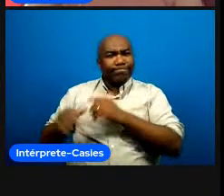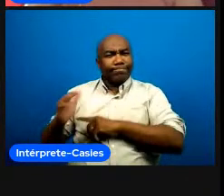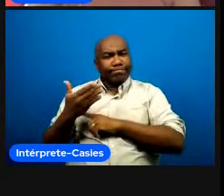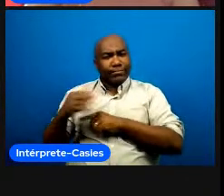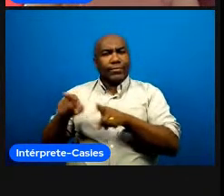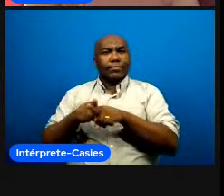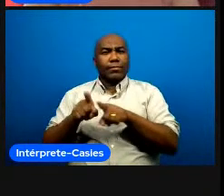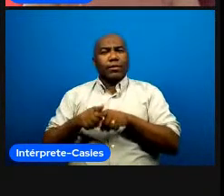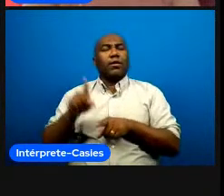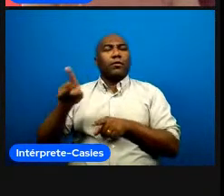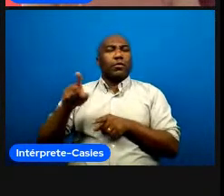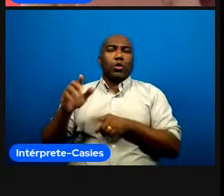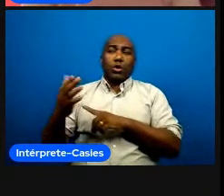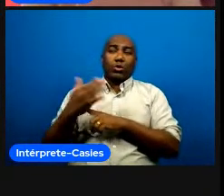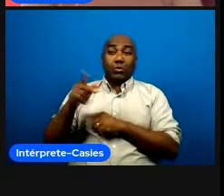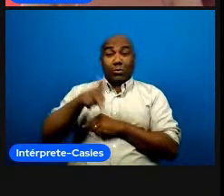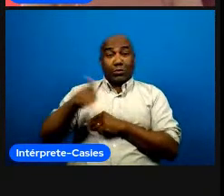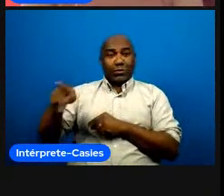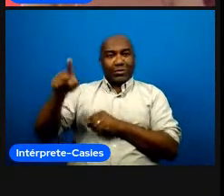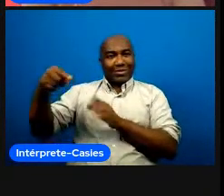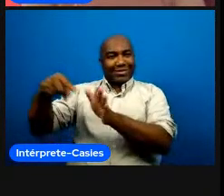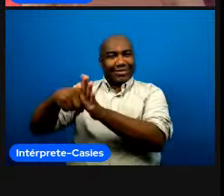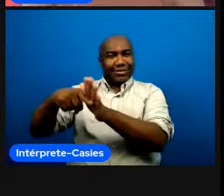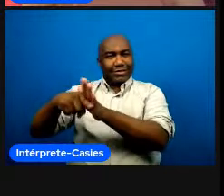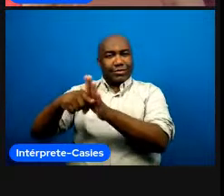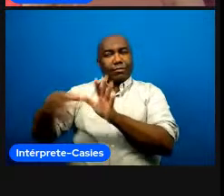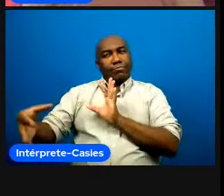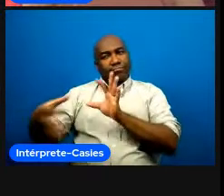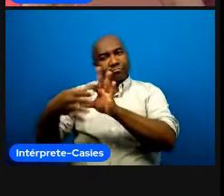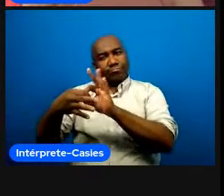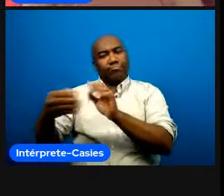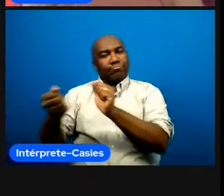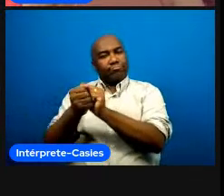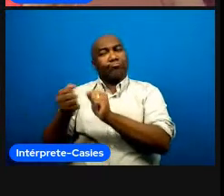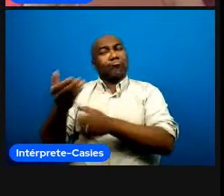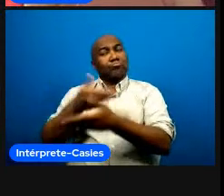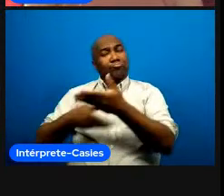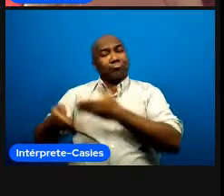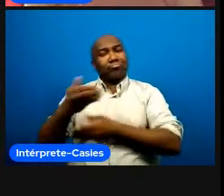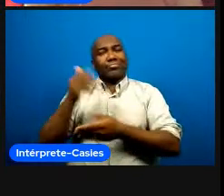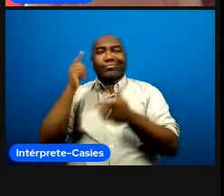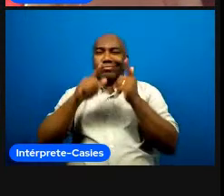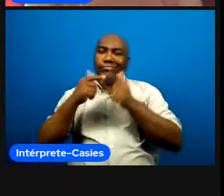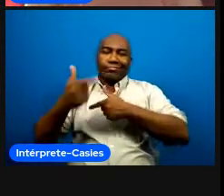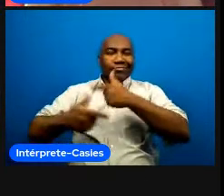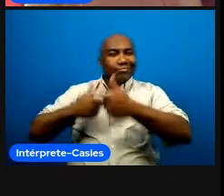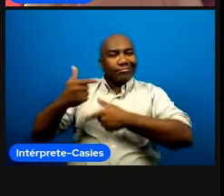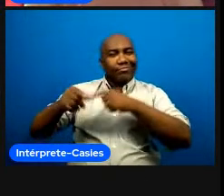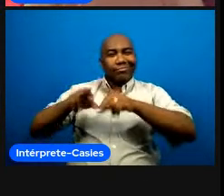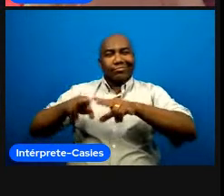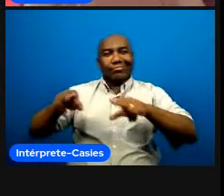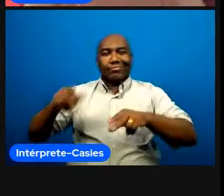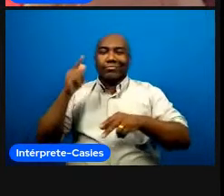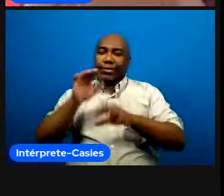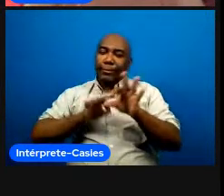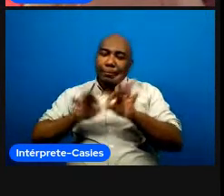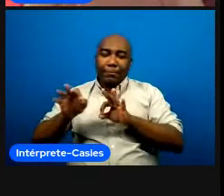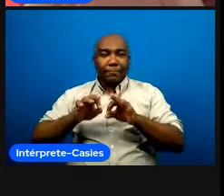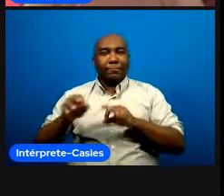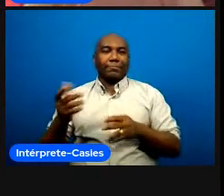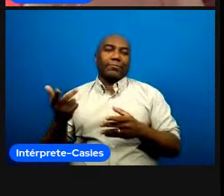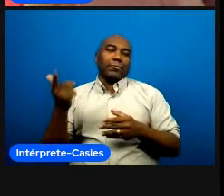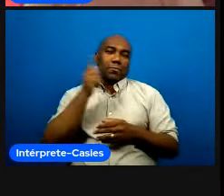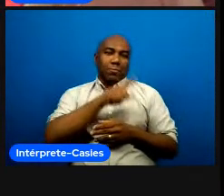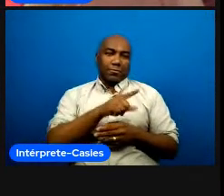que estava pesquisando a disciplina né então a gente teve que abrir mão do que a gente fazia para construir uma nova forma de fazer né